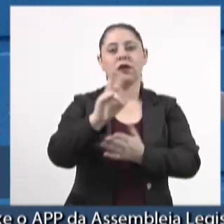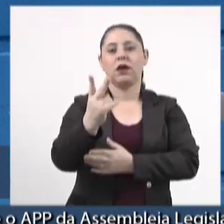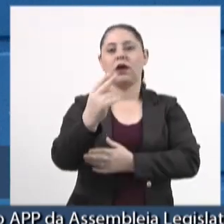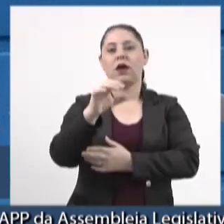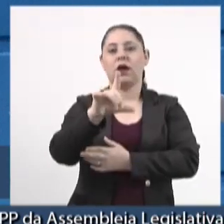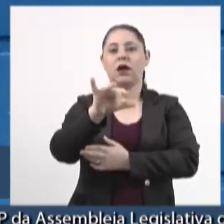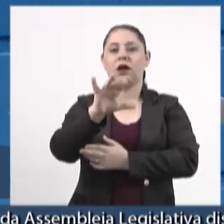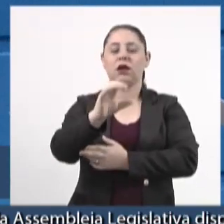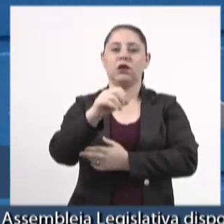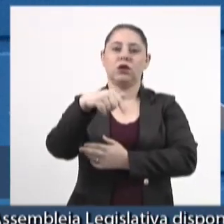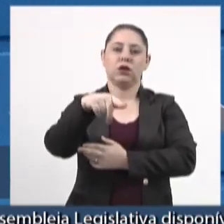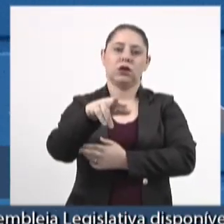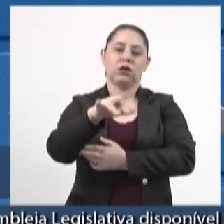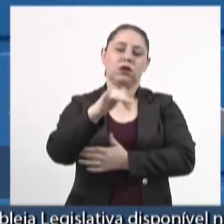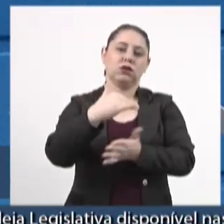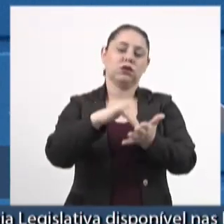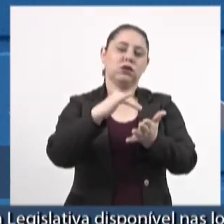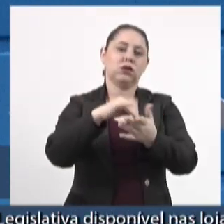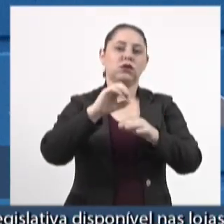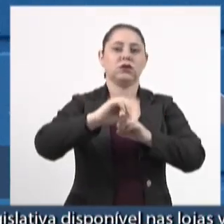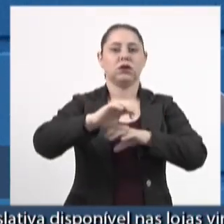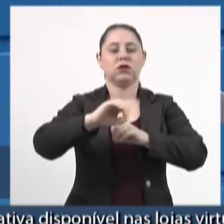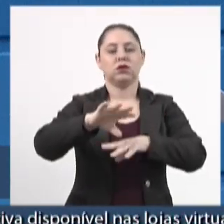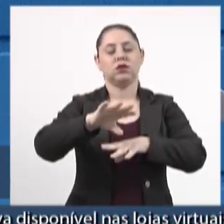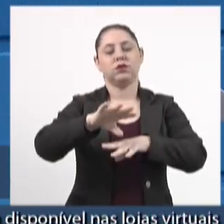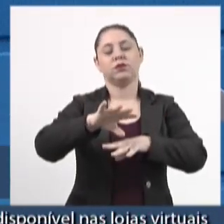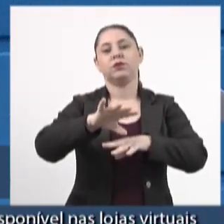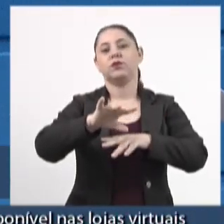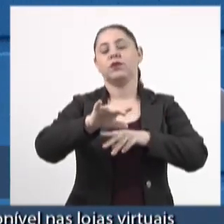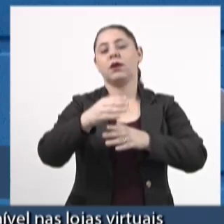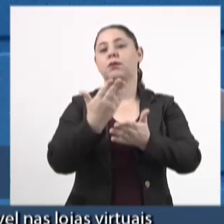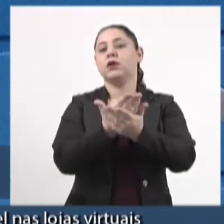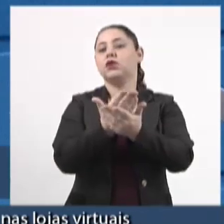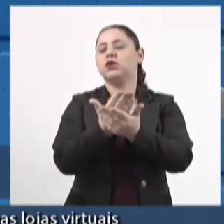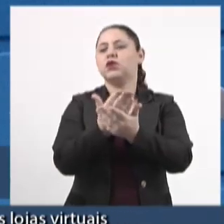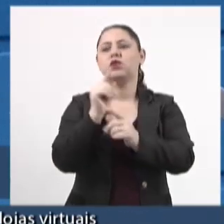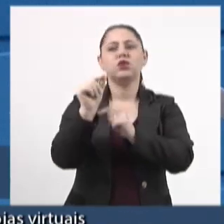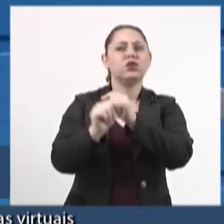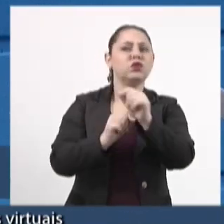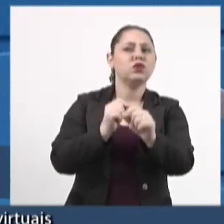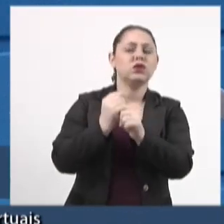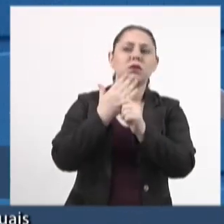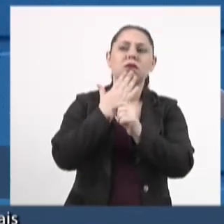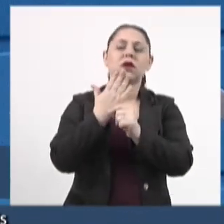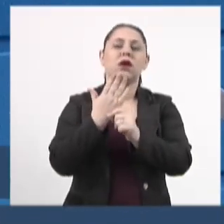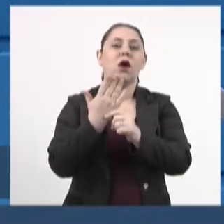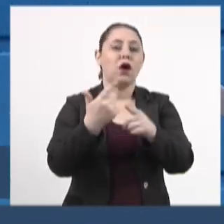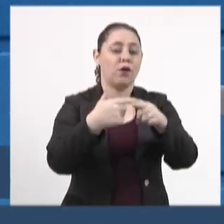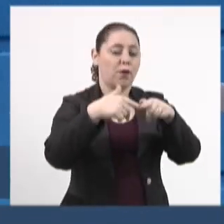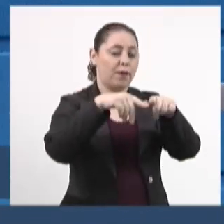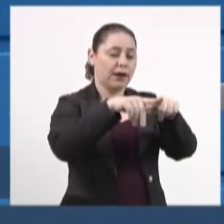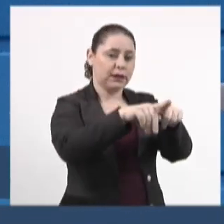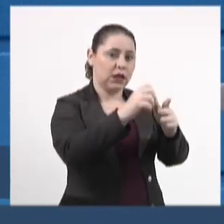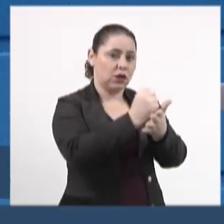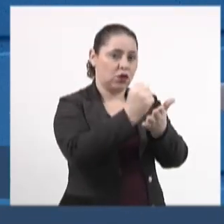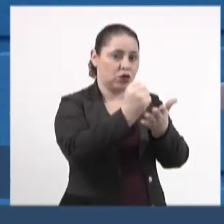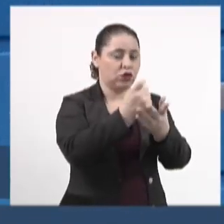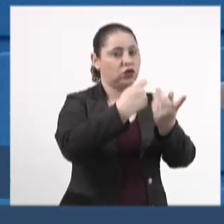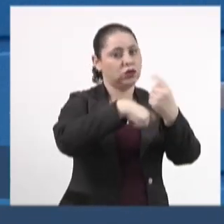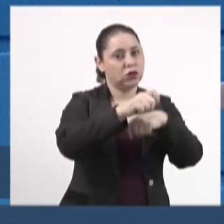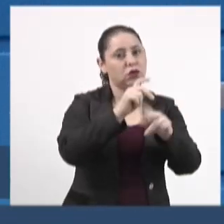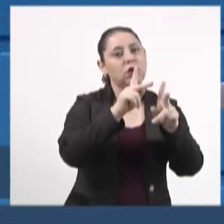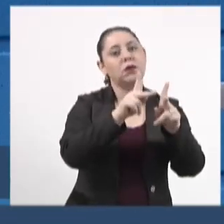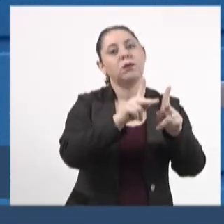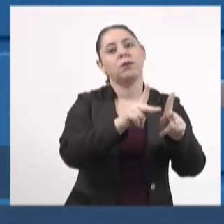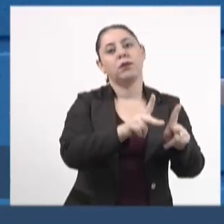Queiroz D'Arier, secretário de Estado de Educação, solicitando estudos no sentido de firmar uma parceria entre os gestores